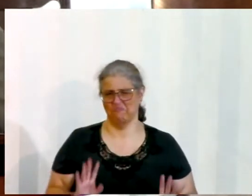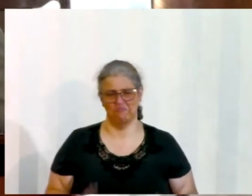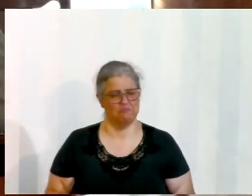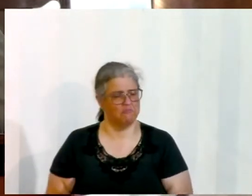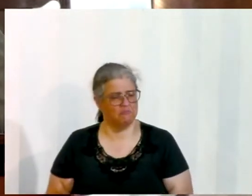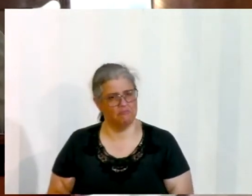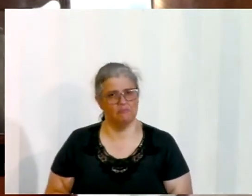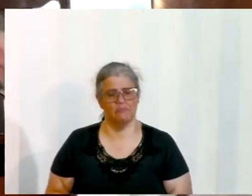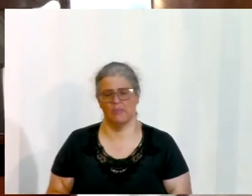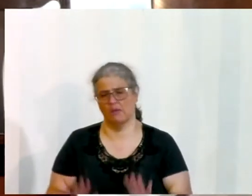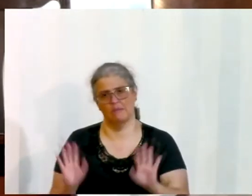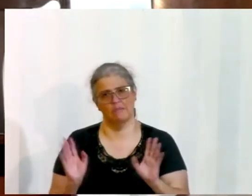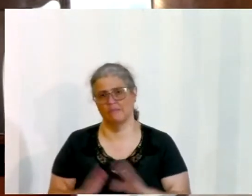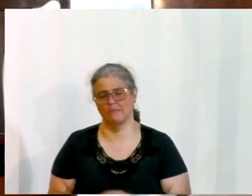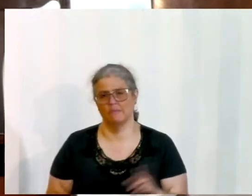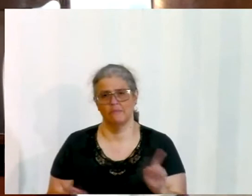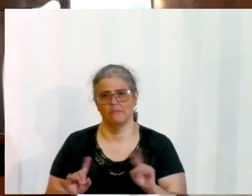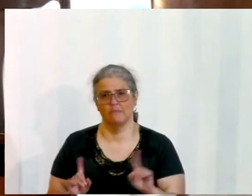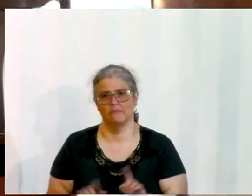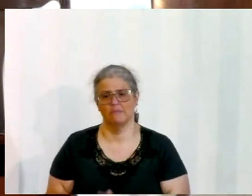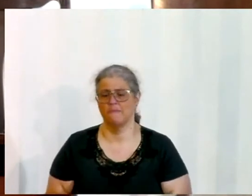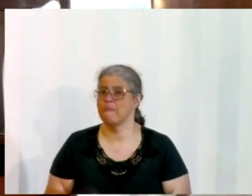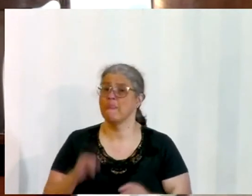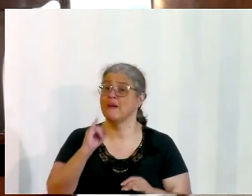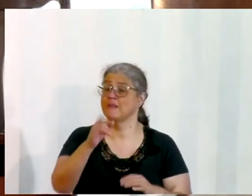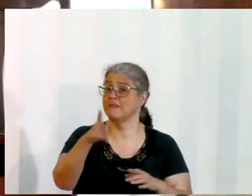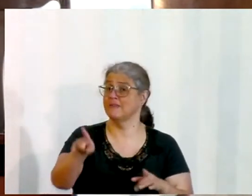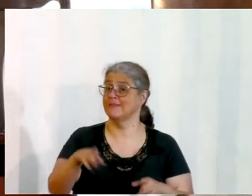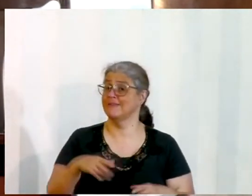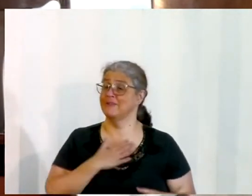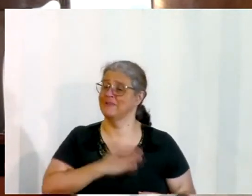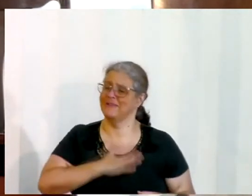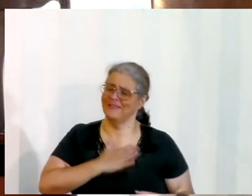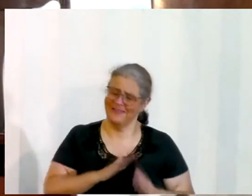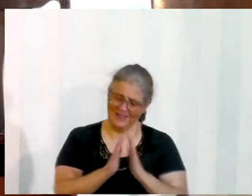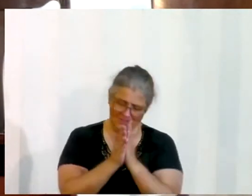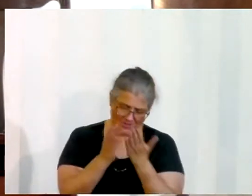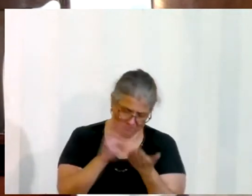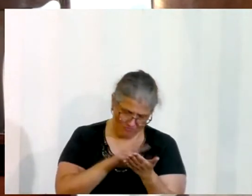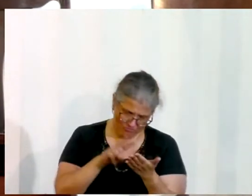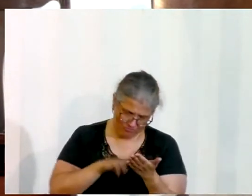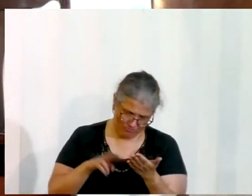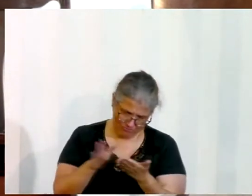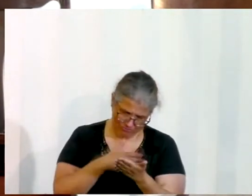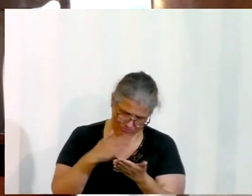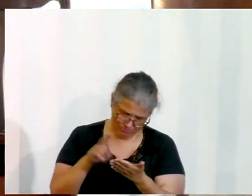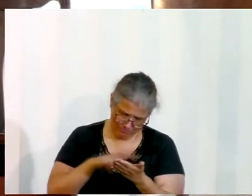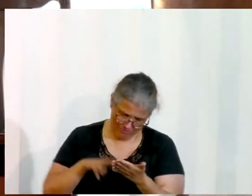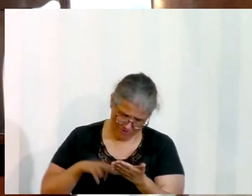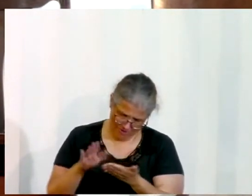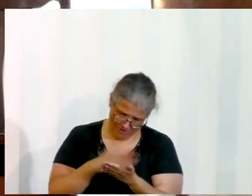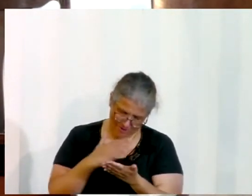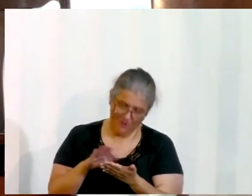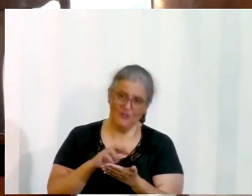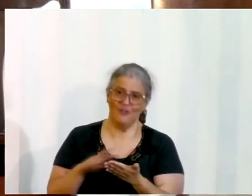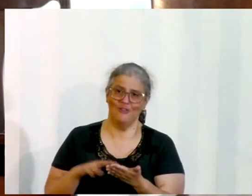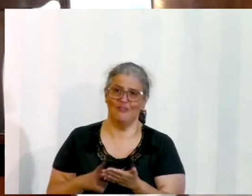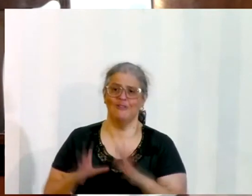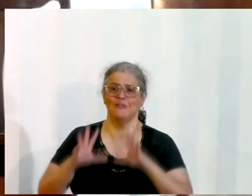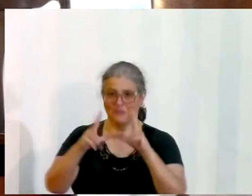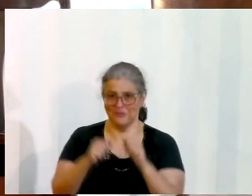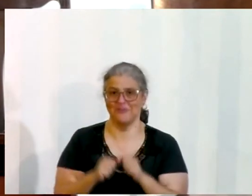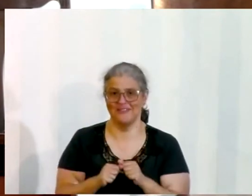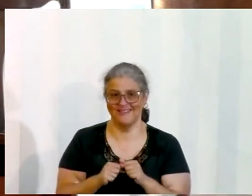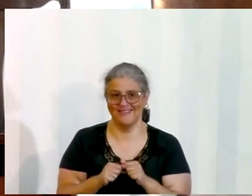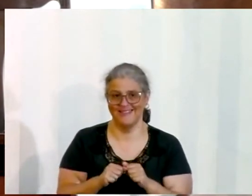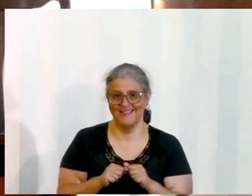se você já teve o prazer de ler de capa a capa, como a gente falava antigamente, não só para ganhar o diploma da sociedade bíblica do Brasil, que você conseguiu ler a bíblia